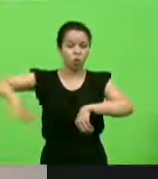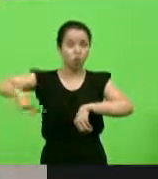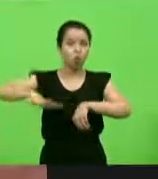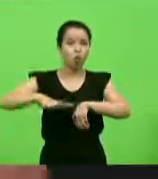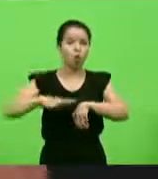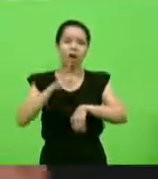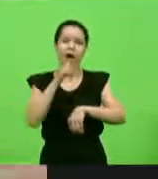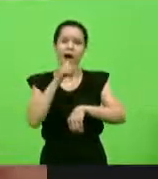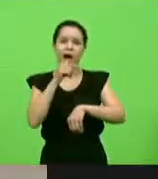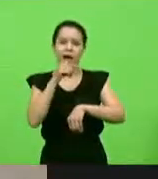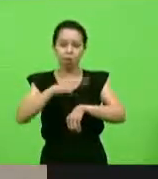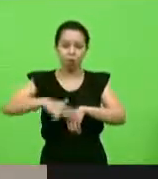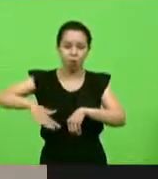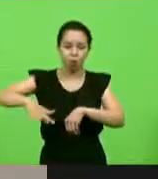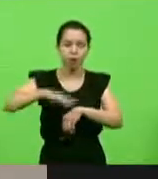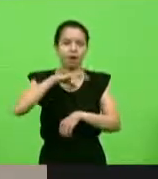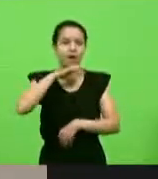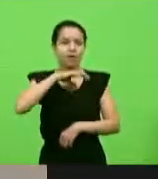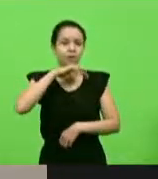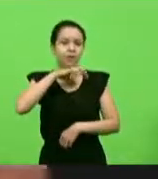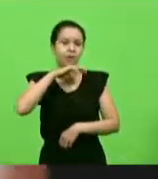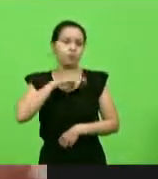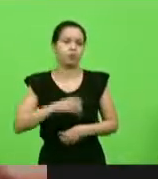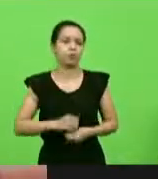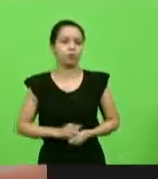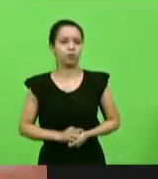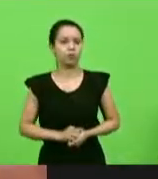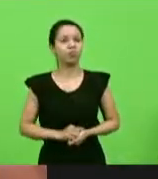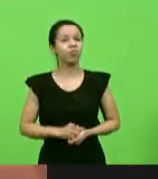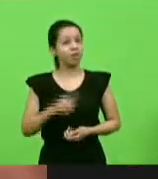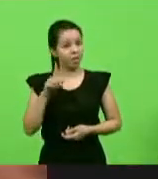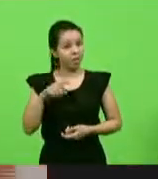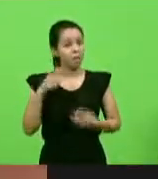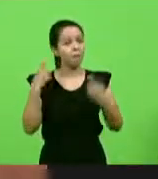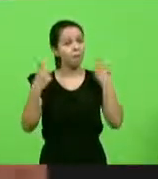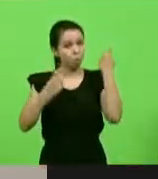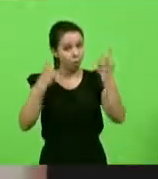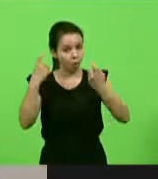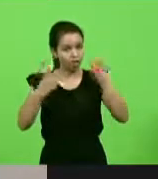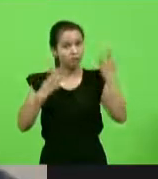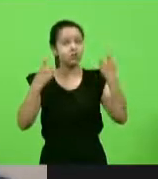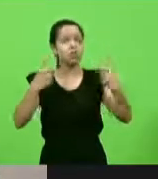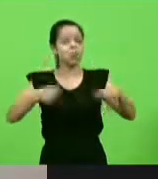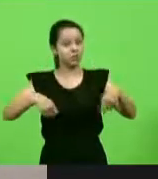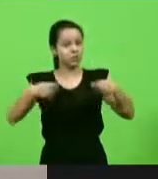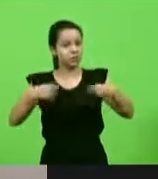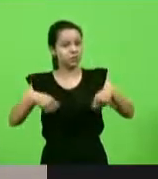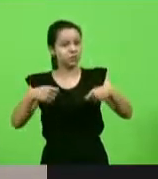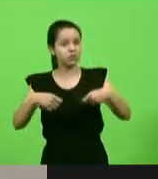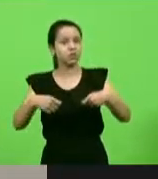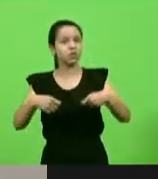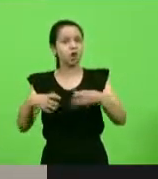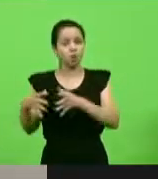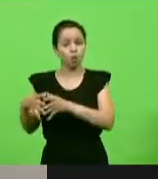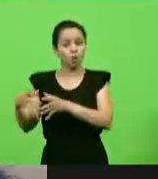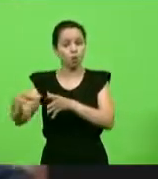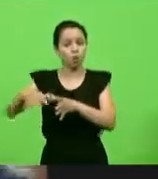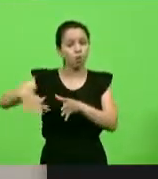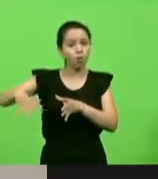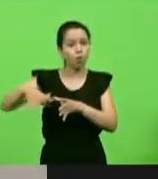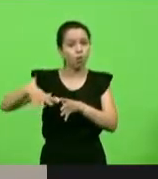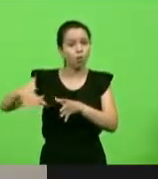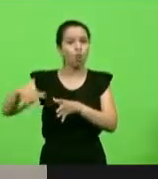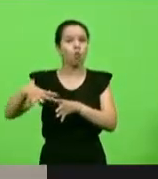E isso tem que ser uma preocupação do nosso setor pesqueiro industrial,